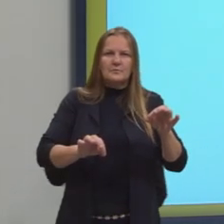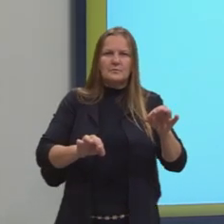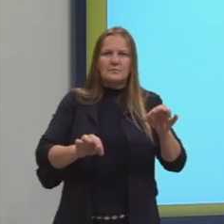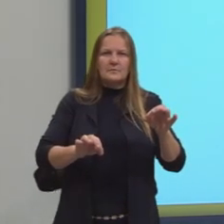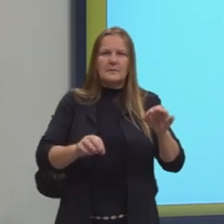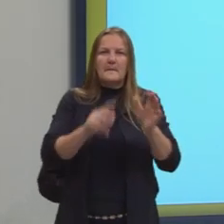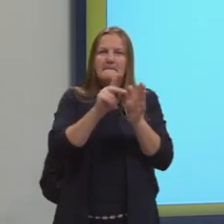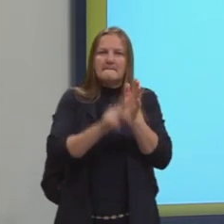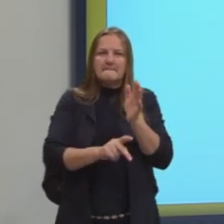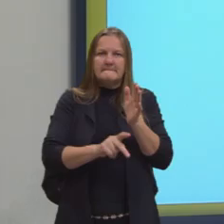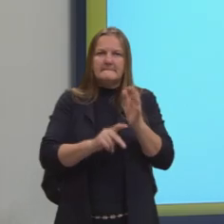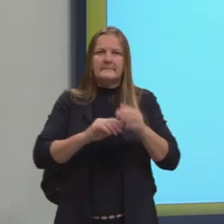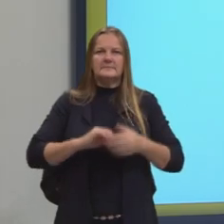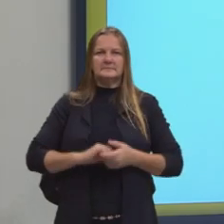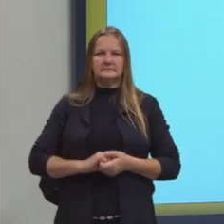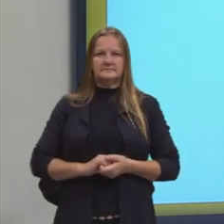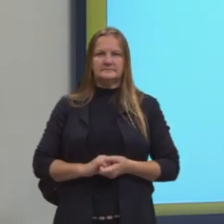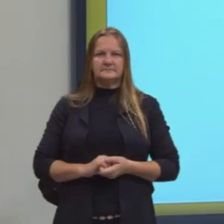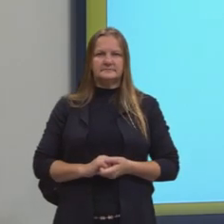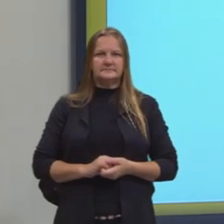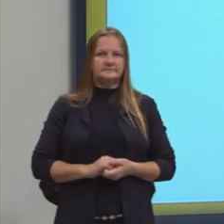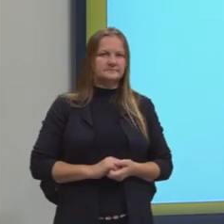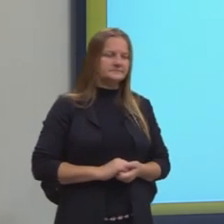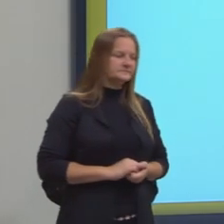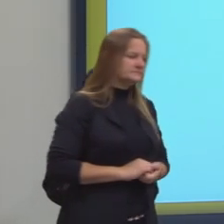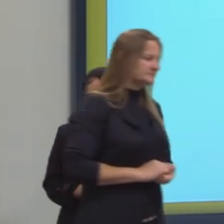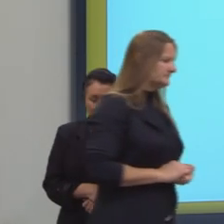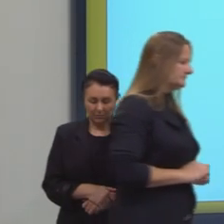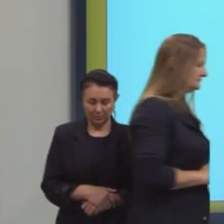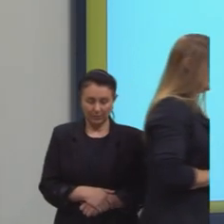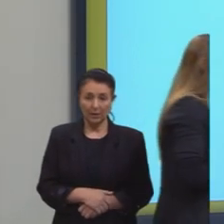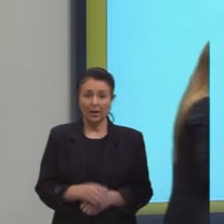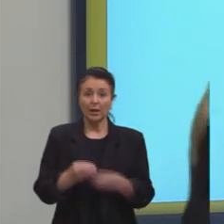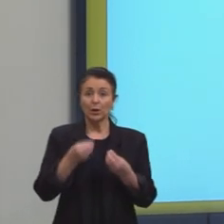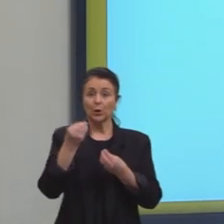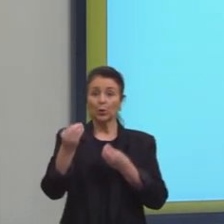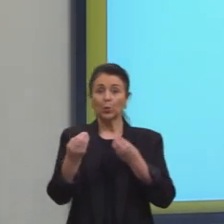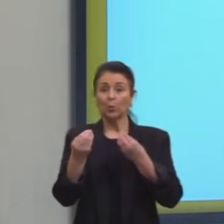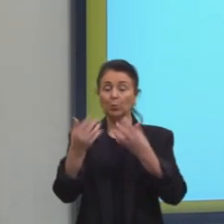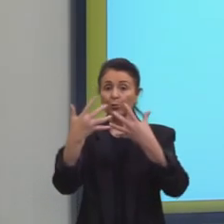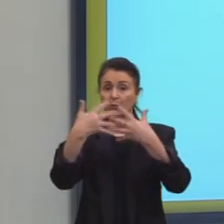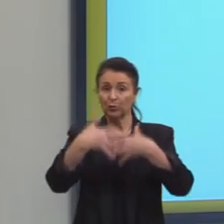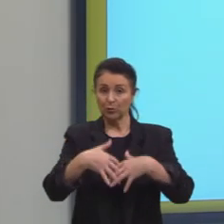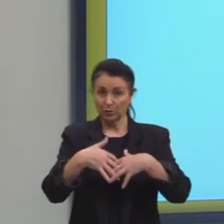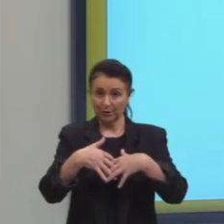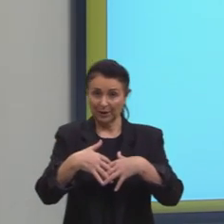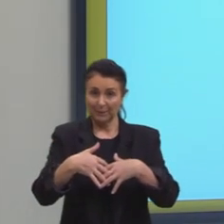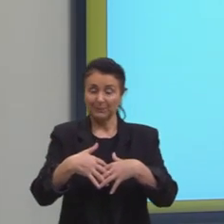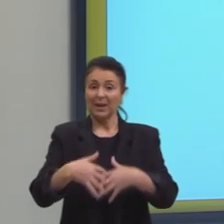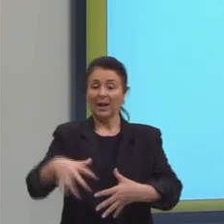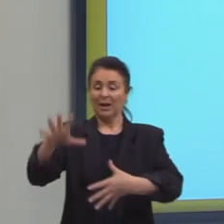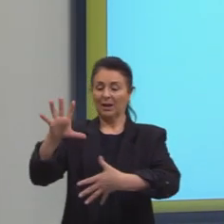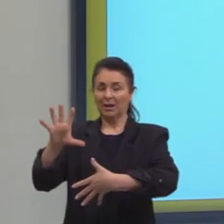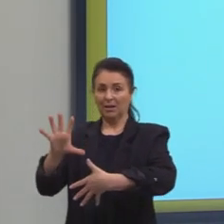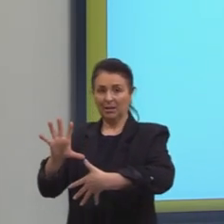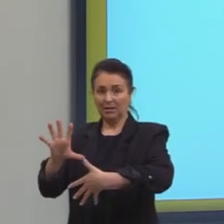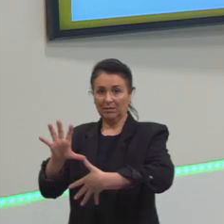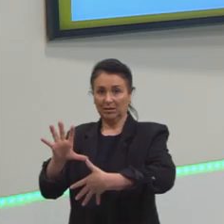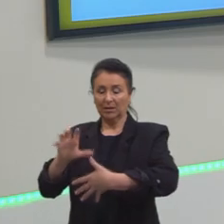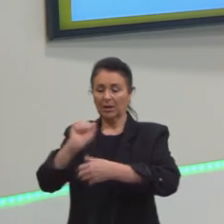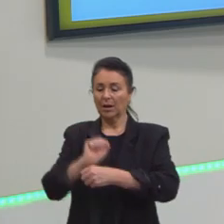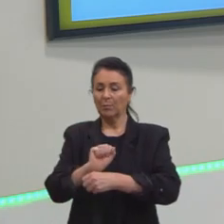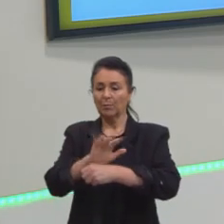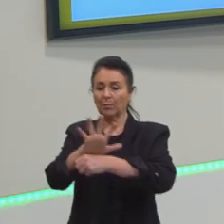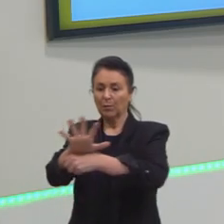pensar de como funcionam, então, os critérios da cartografia. Então, a projeção cartográfica é uma